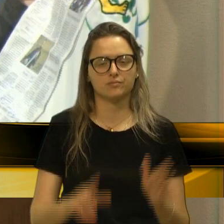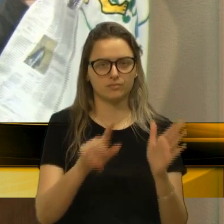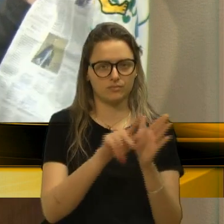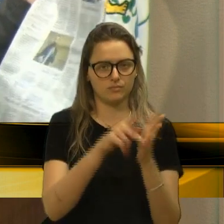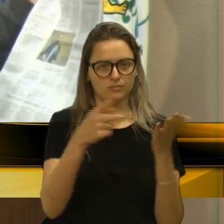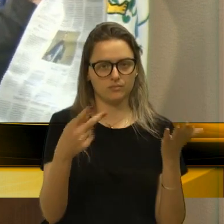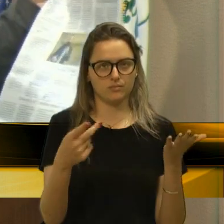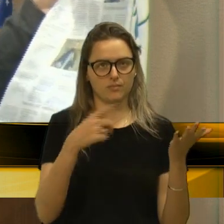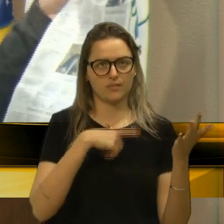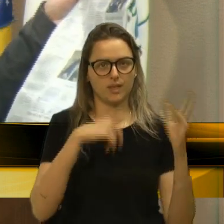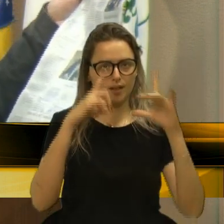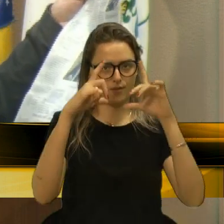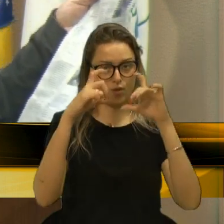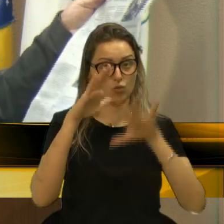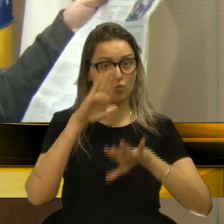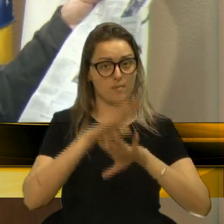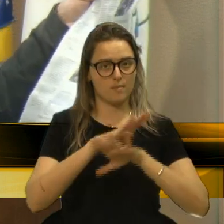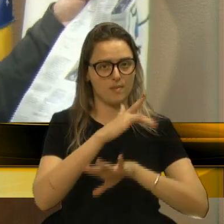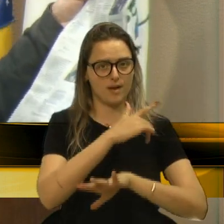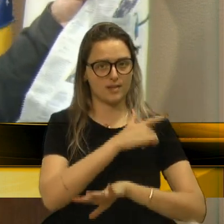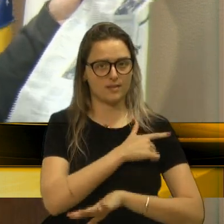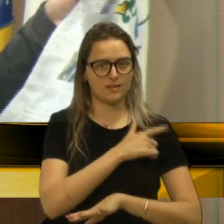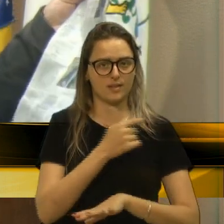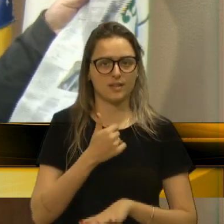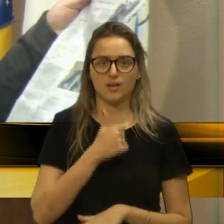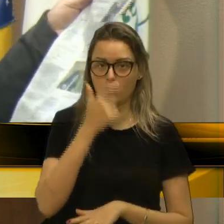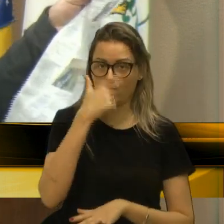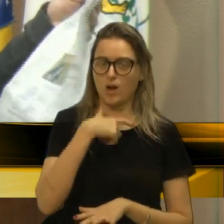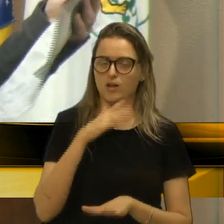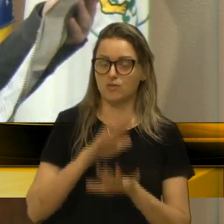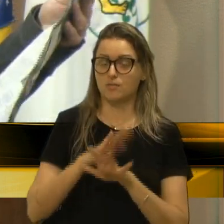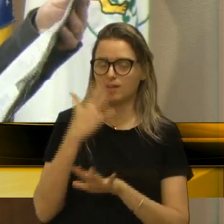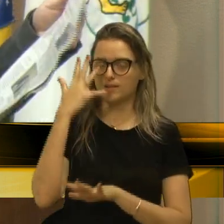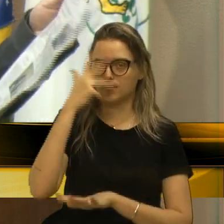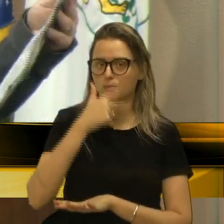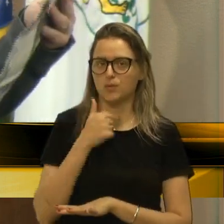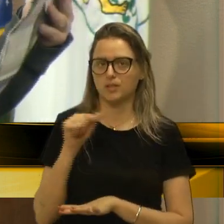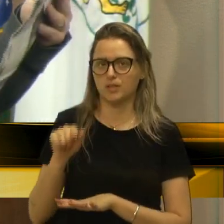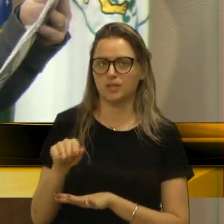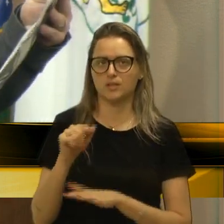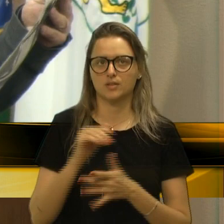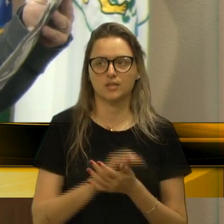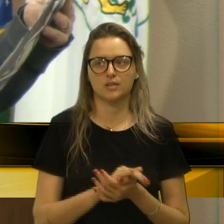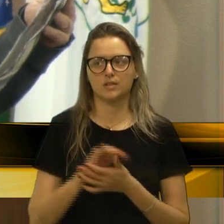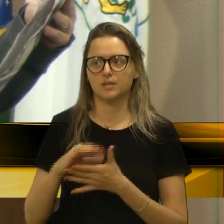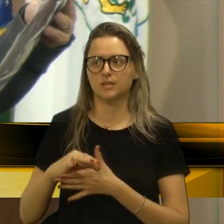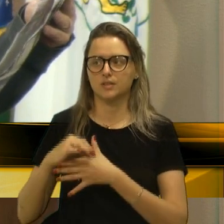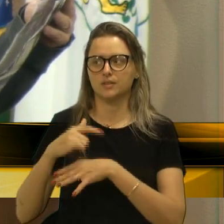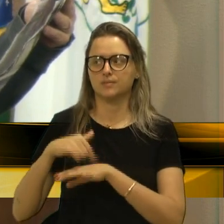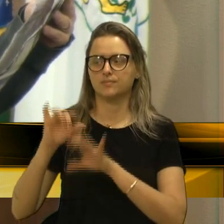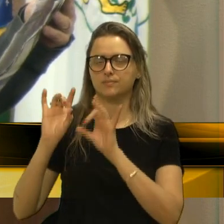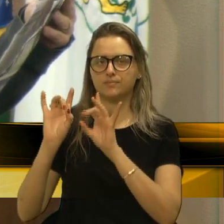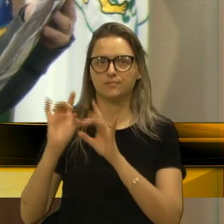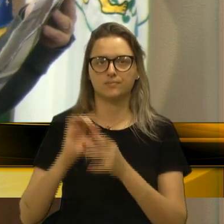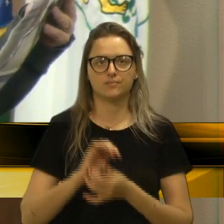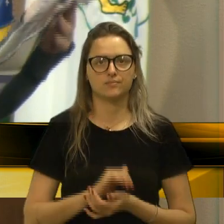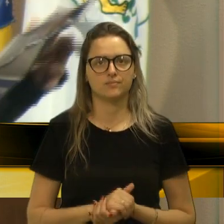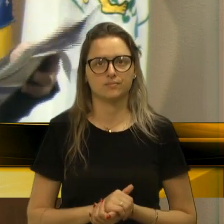Colocaram a minha fotinha, a mais feia, né? Repito, eu me acho um pouco mais direito. Presidente Cassina, declaração de líder, eu posso?